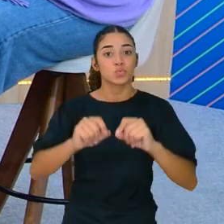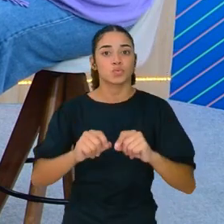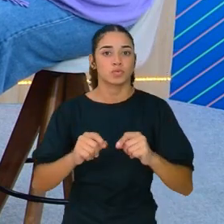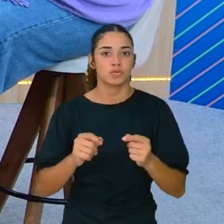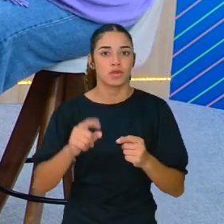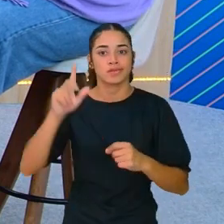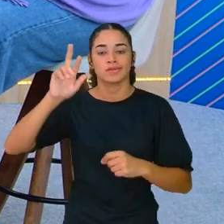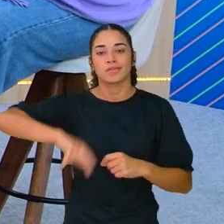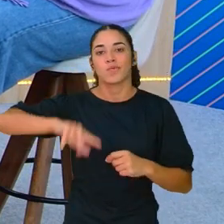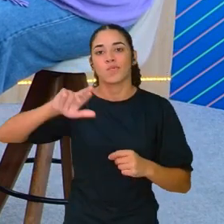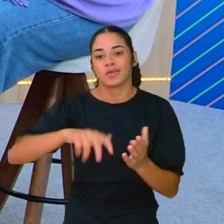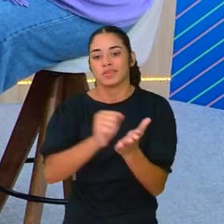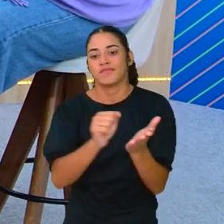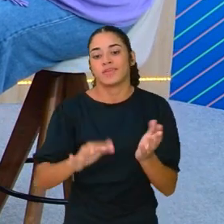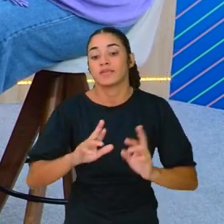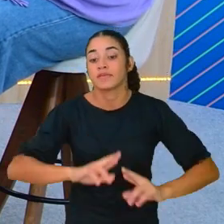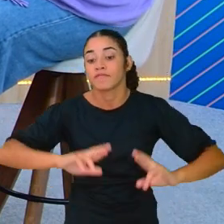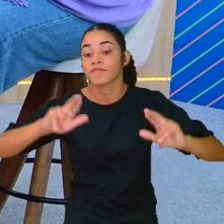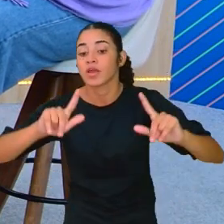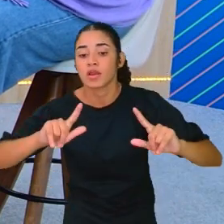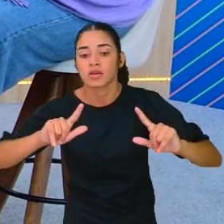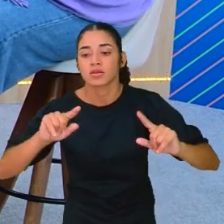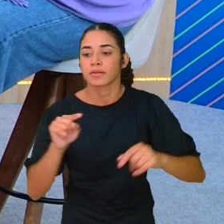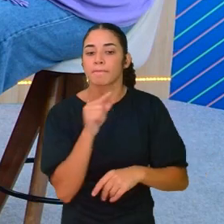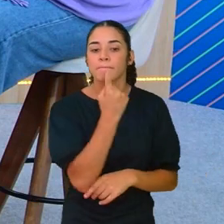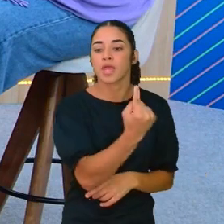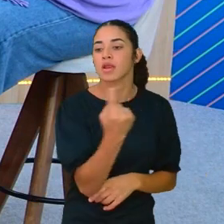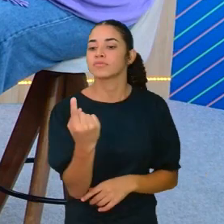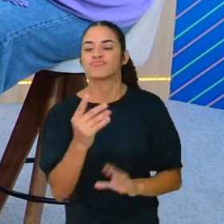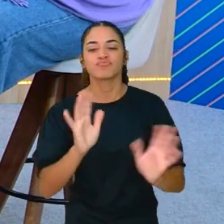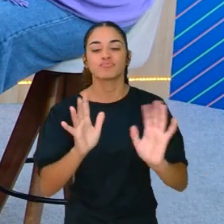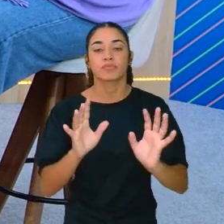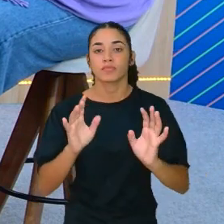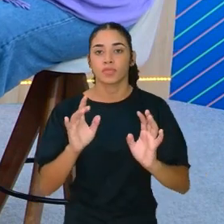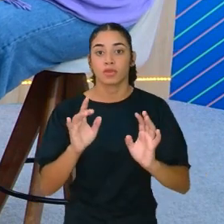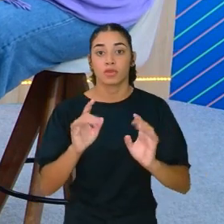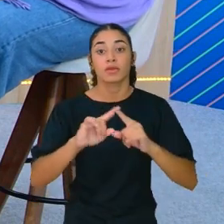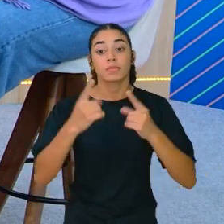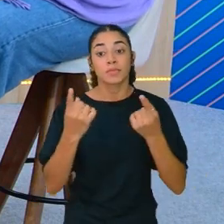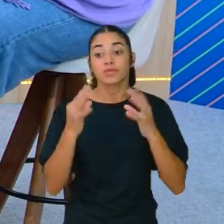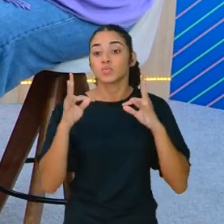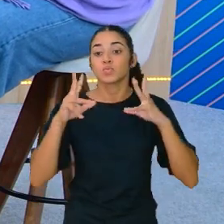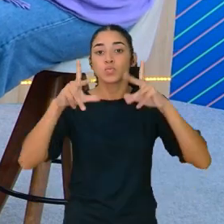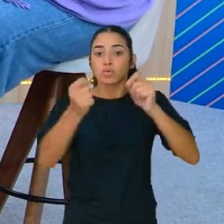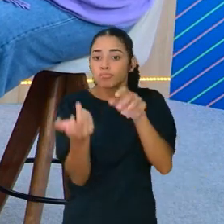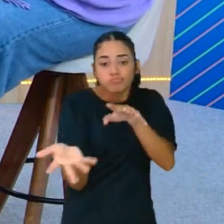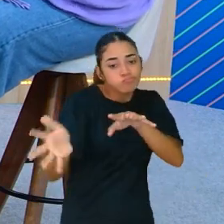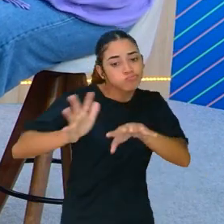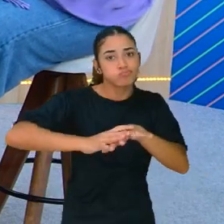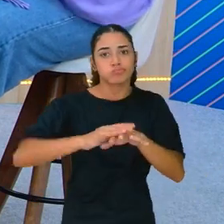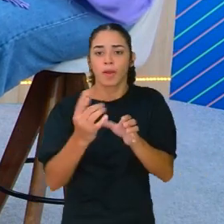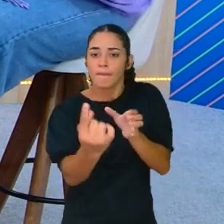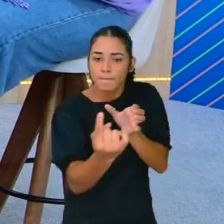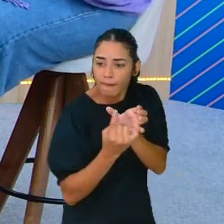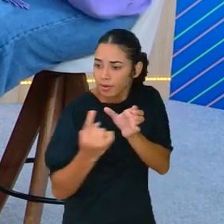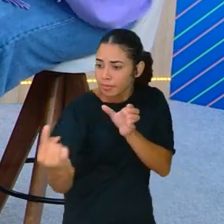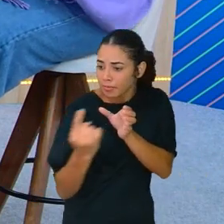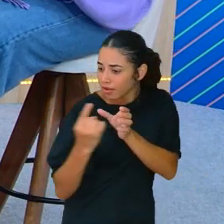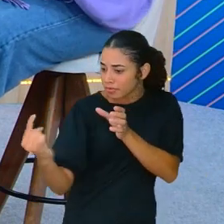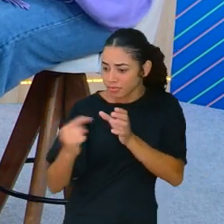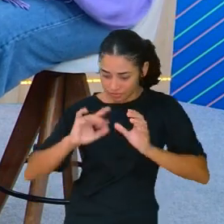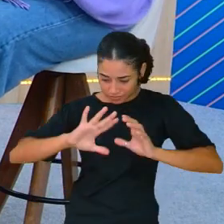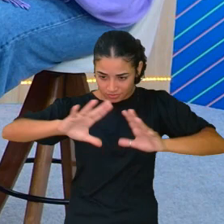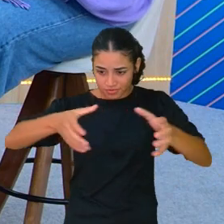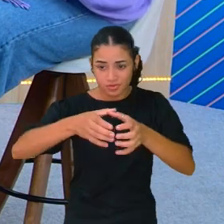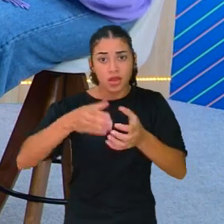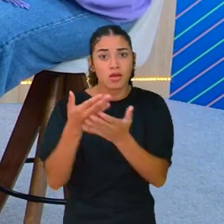é uma atividade diferenciada. Não precisa. uma aula única, mas que inclua todos os estudantes. Sim, você pode fazer uma aula